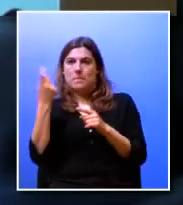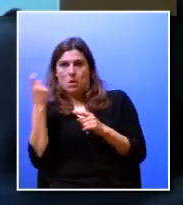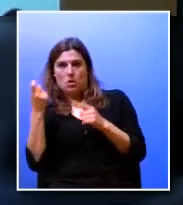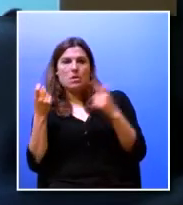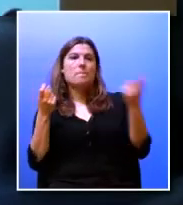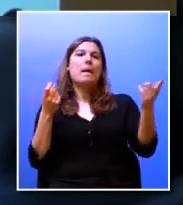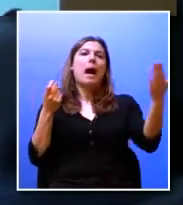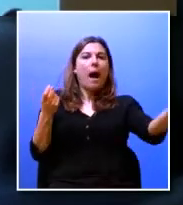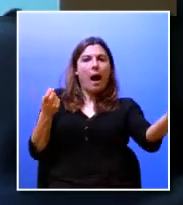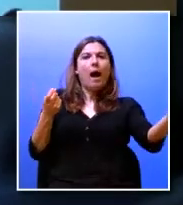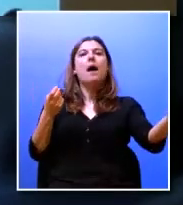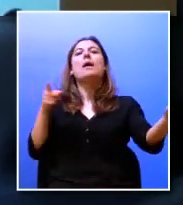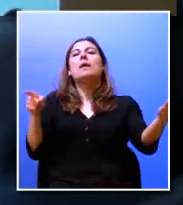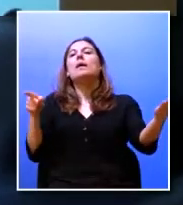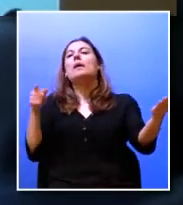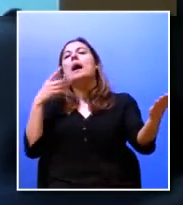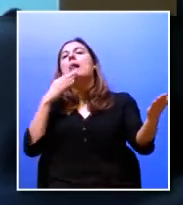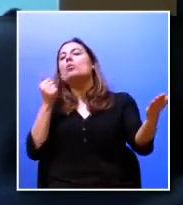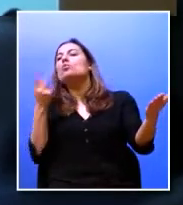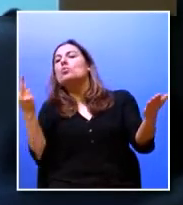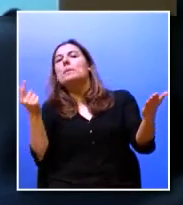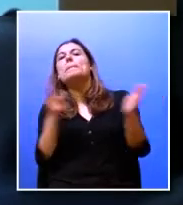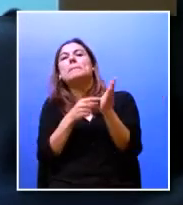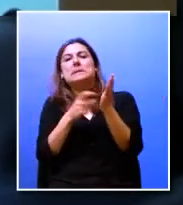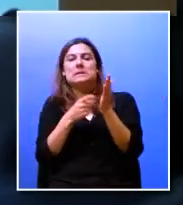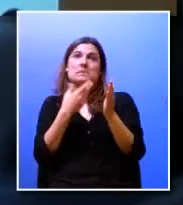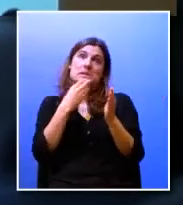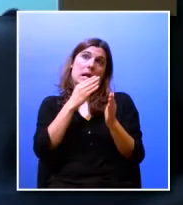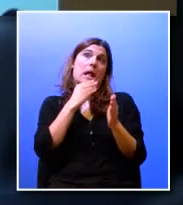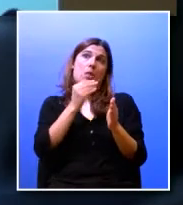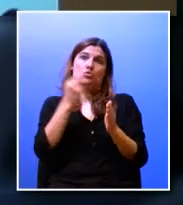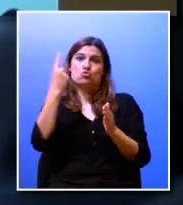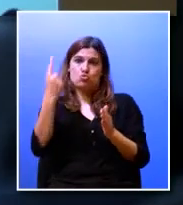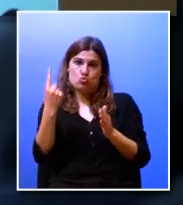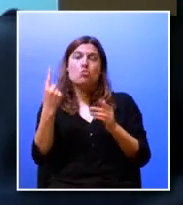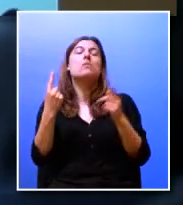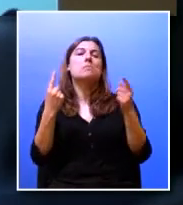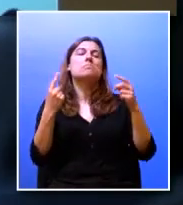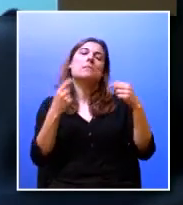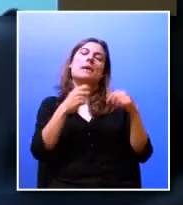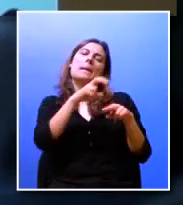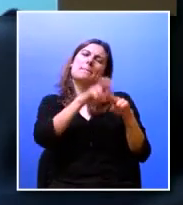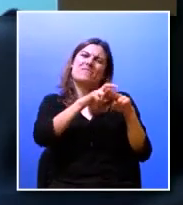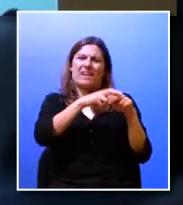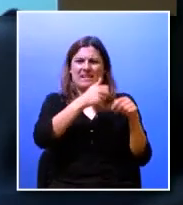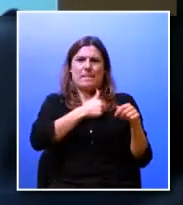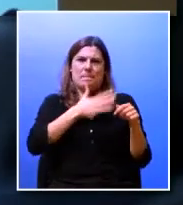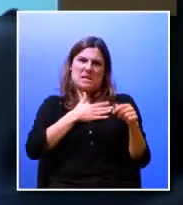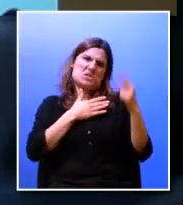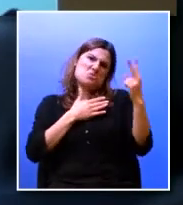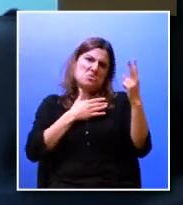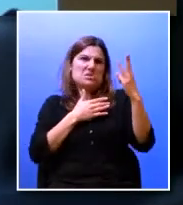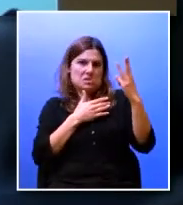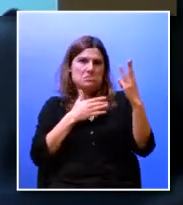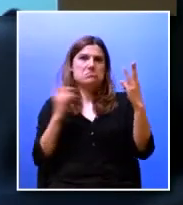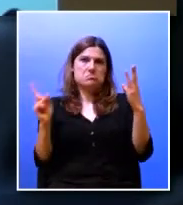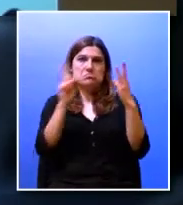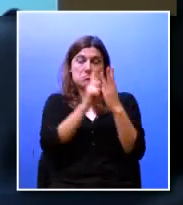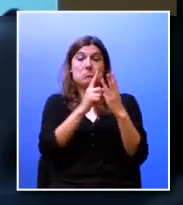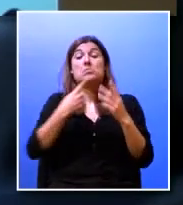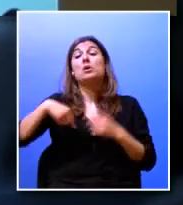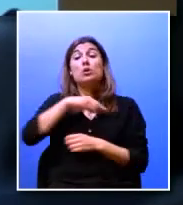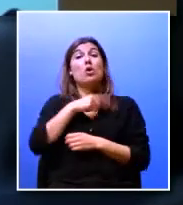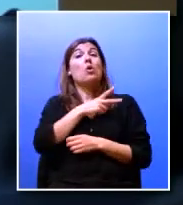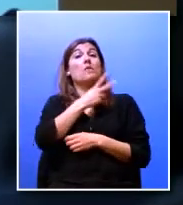cerca de um aluno para cada duas a três ofertas e portanto o que significa que para os nossos alunos nós a universidade